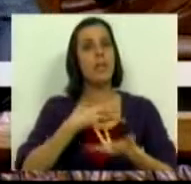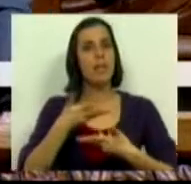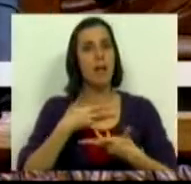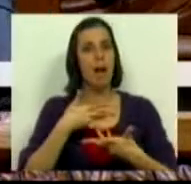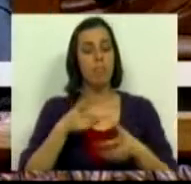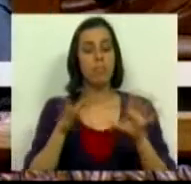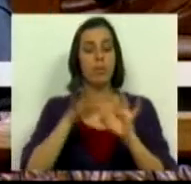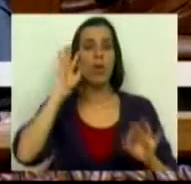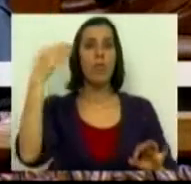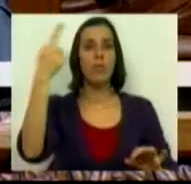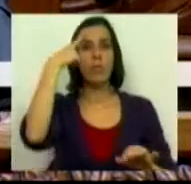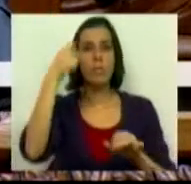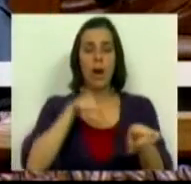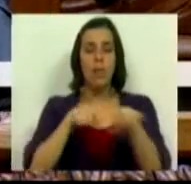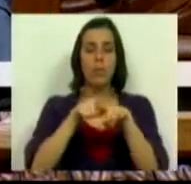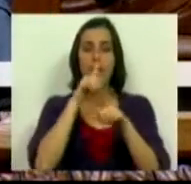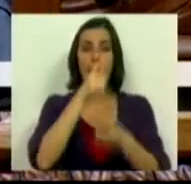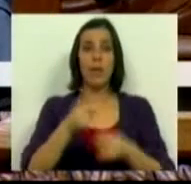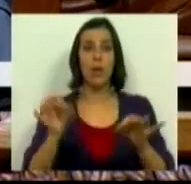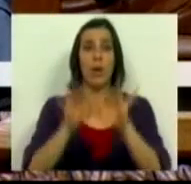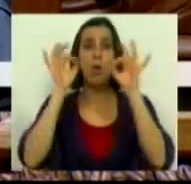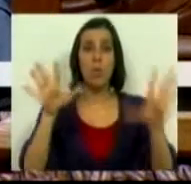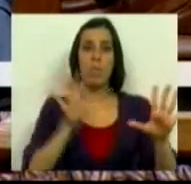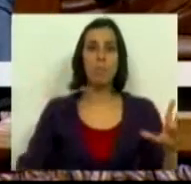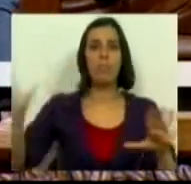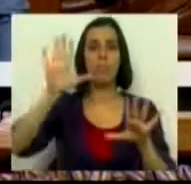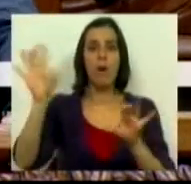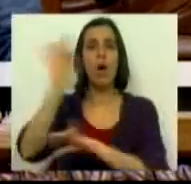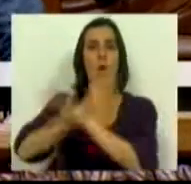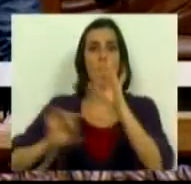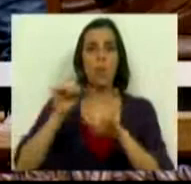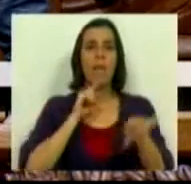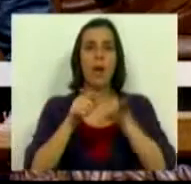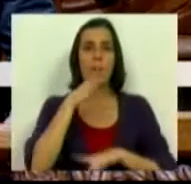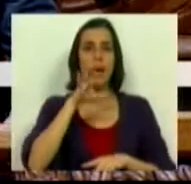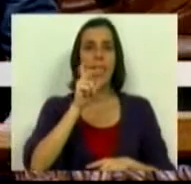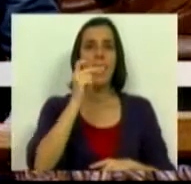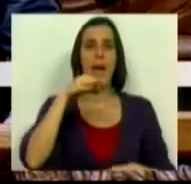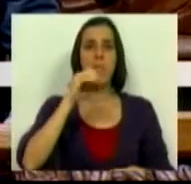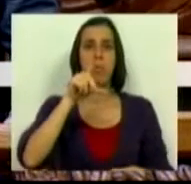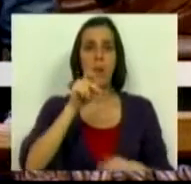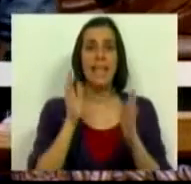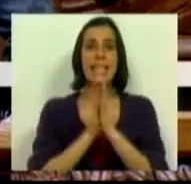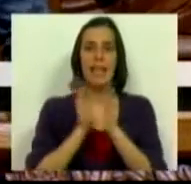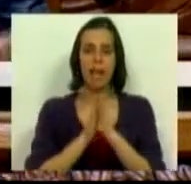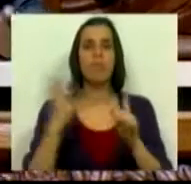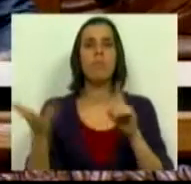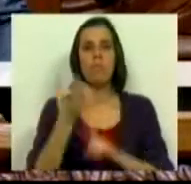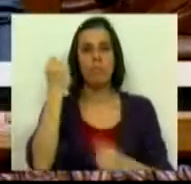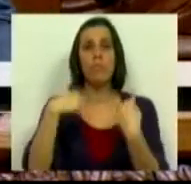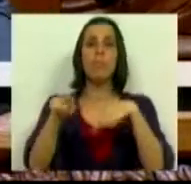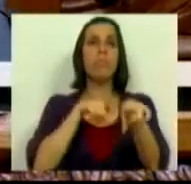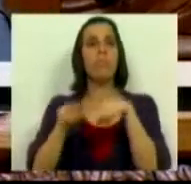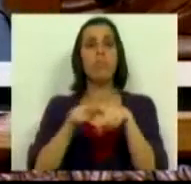sobre o futuro da política agrícola comum no Parlamento Europeu pelo Eurodeputado Capola Santos tem um alcance